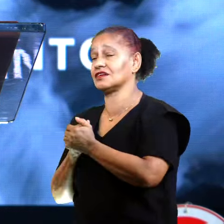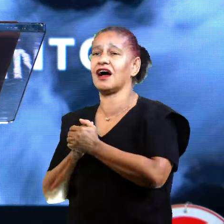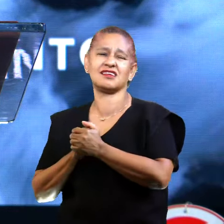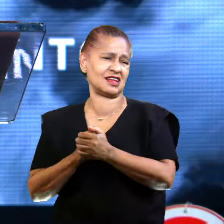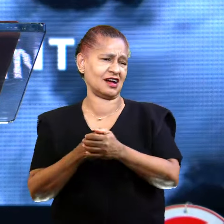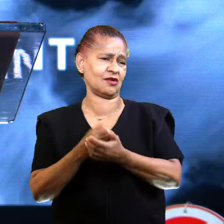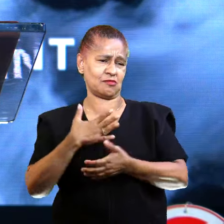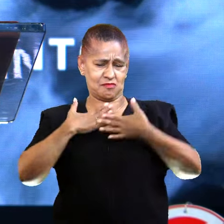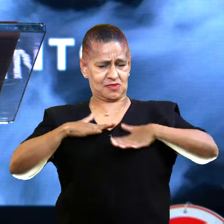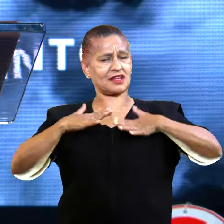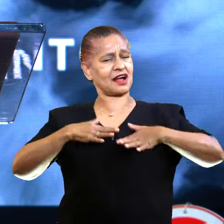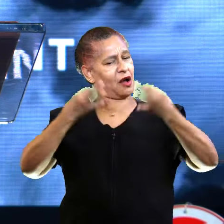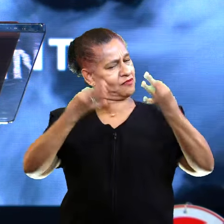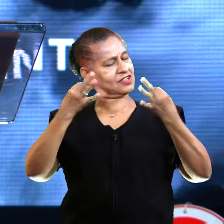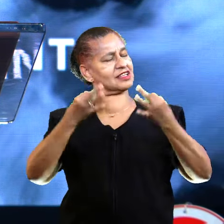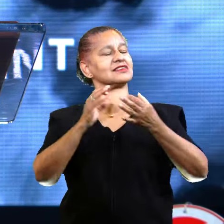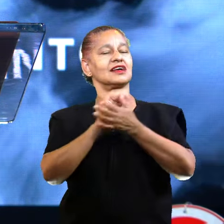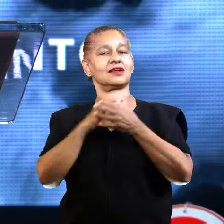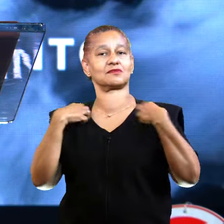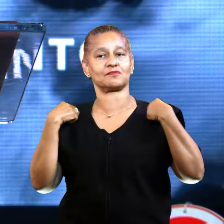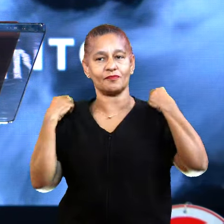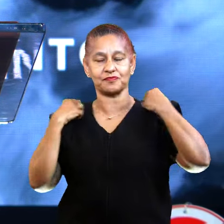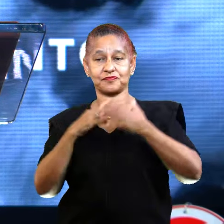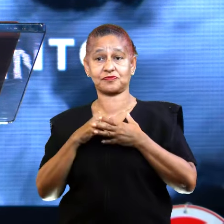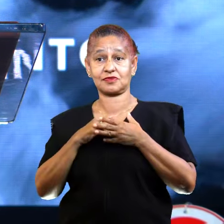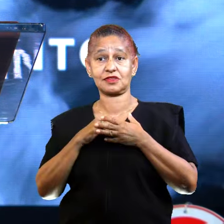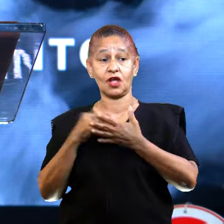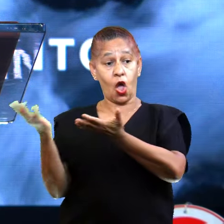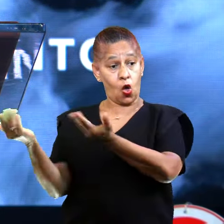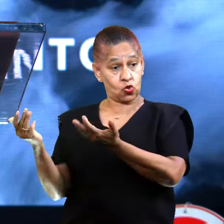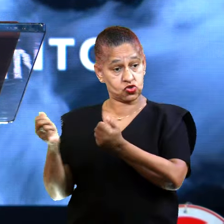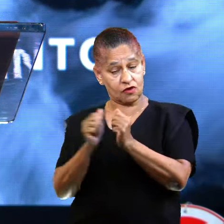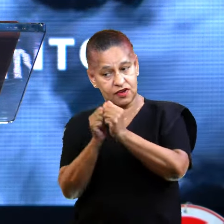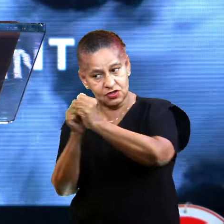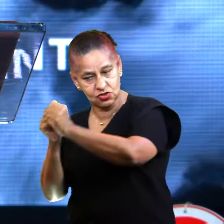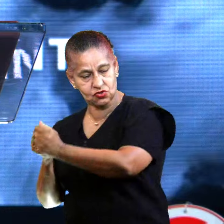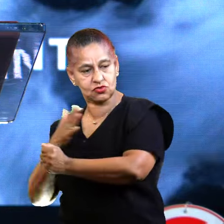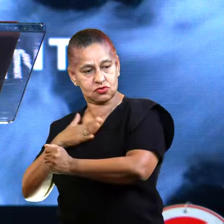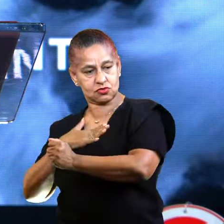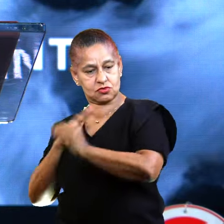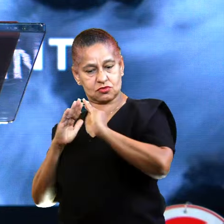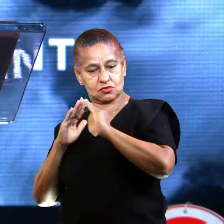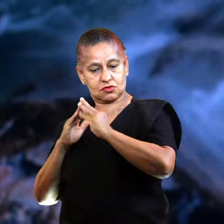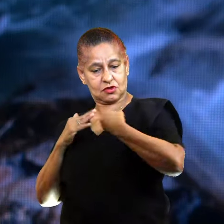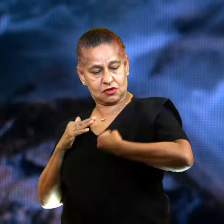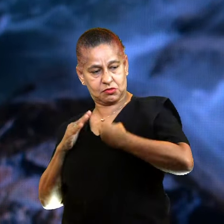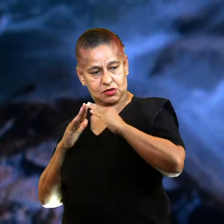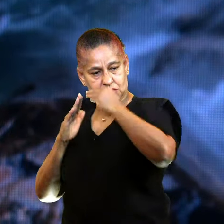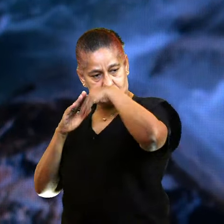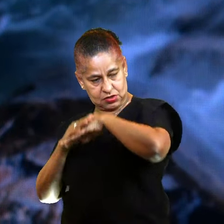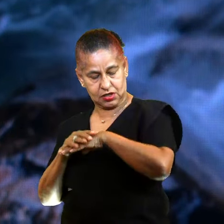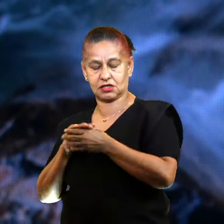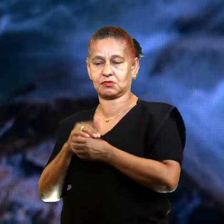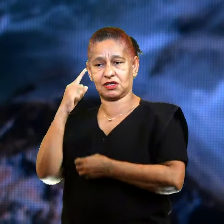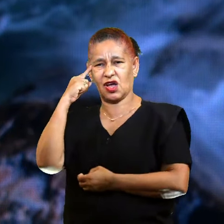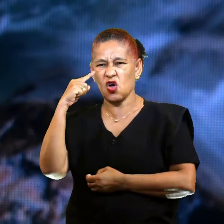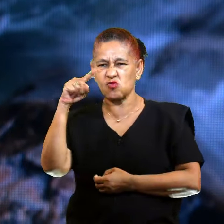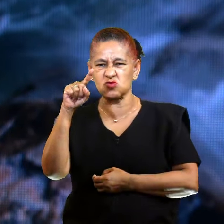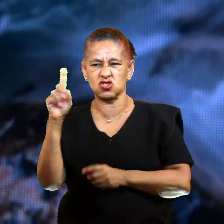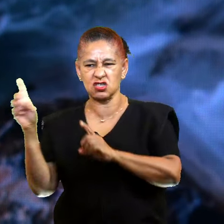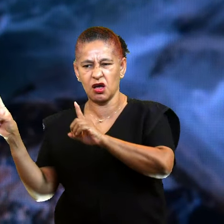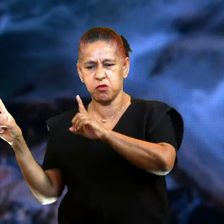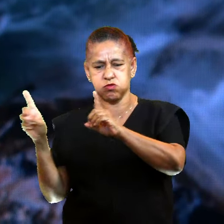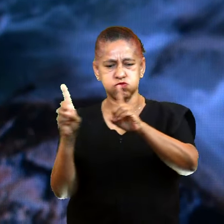Eu levo o Suzuki para morar dentro do meu barraquinho. Um lugar muito simples, humilde. Quando eu chego em um determinado dia, eu pego